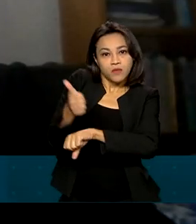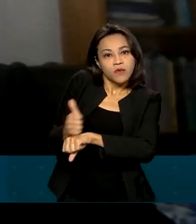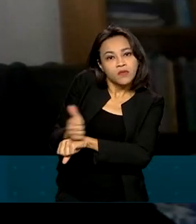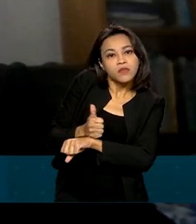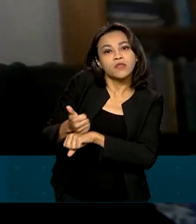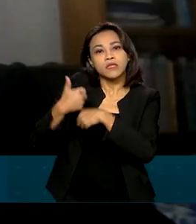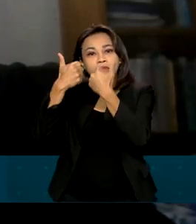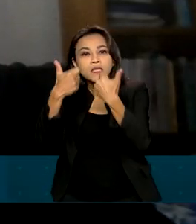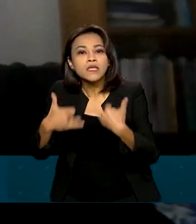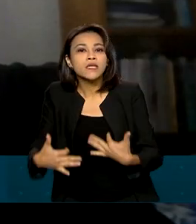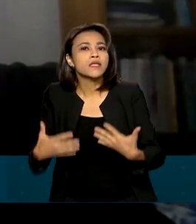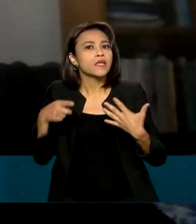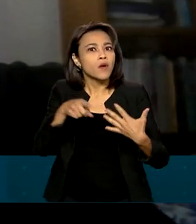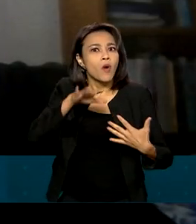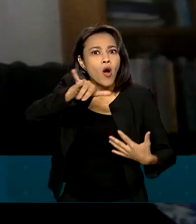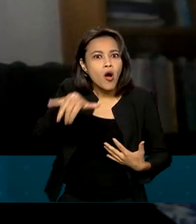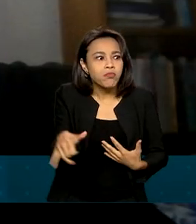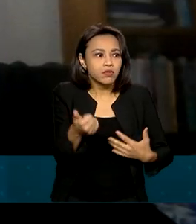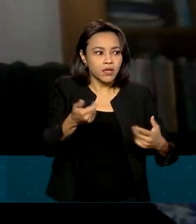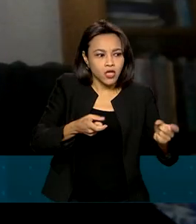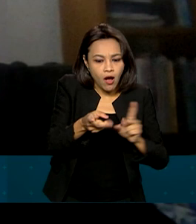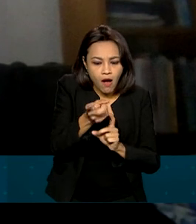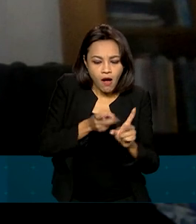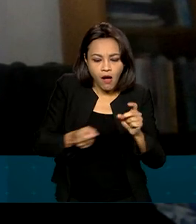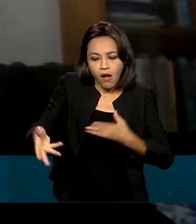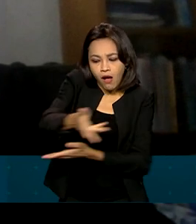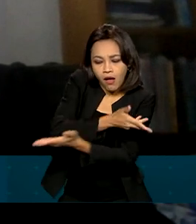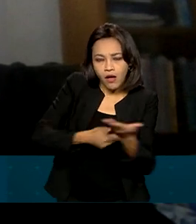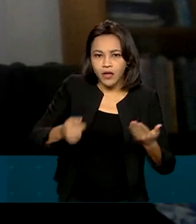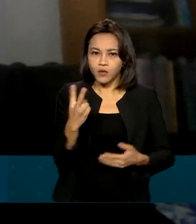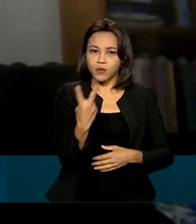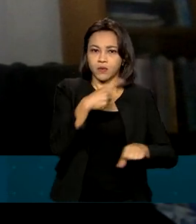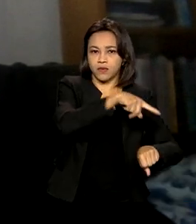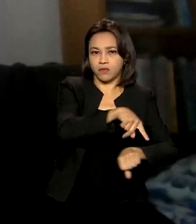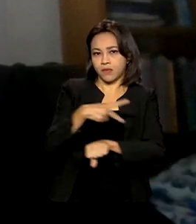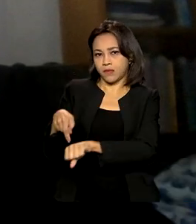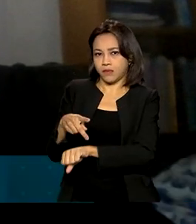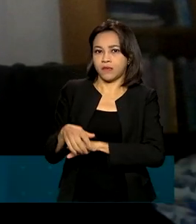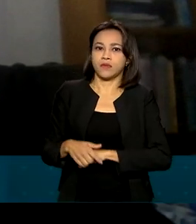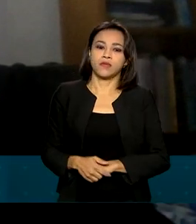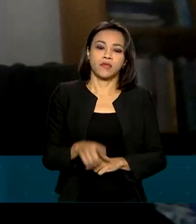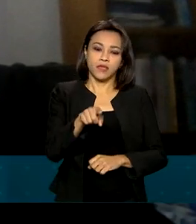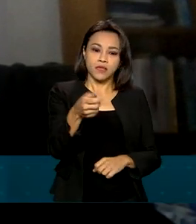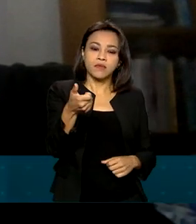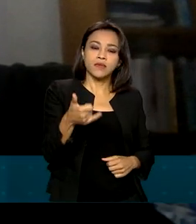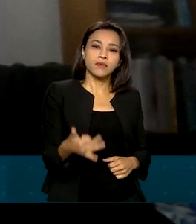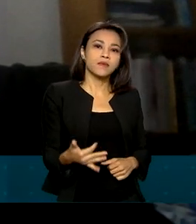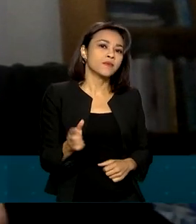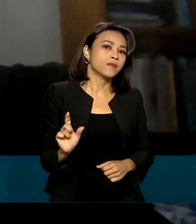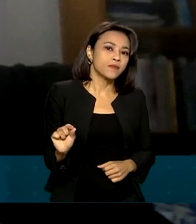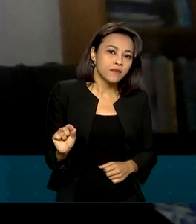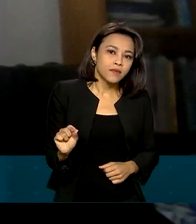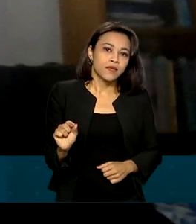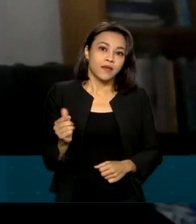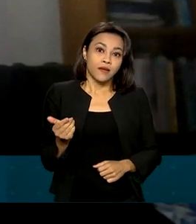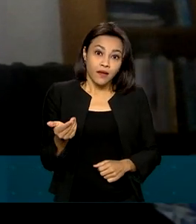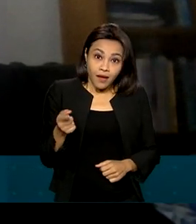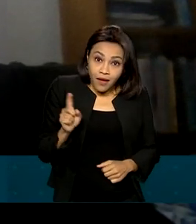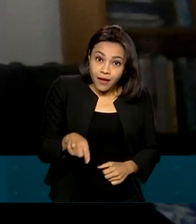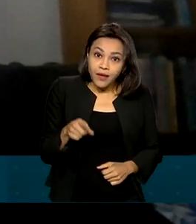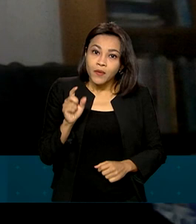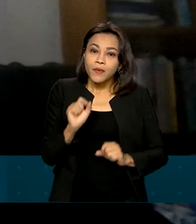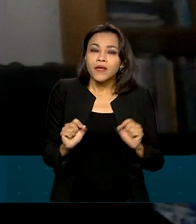uma oportunidade de comércio entre os países. Tem um espaço, então, para aquisição, para